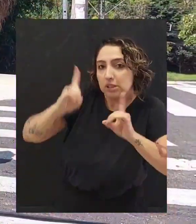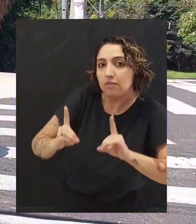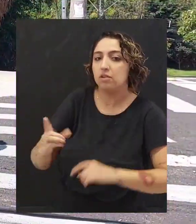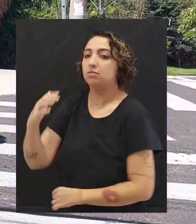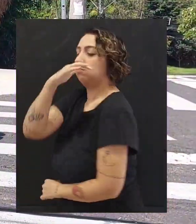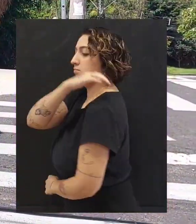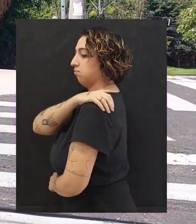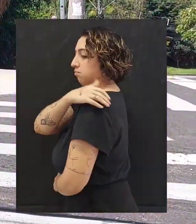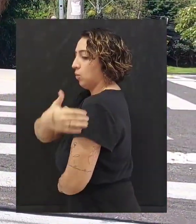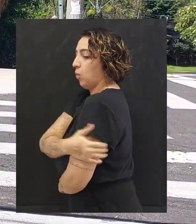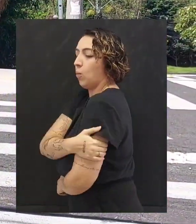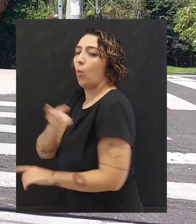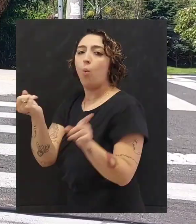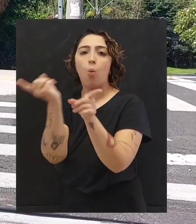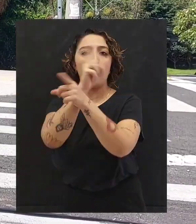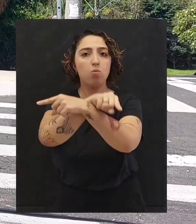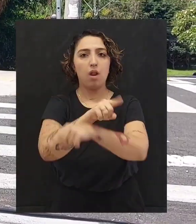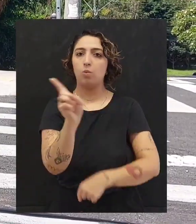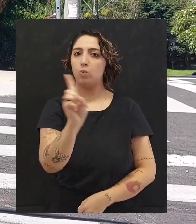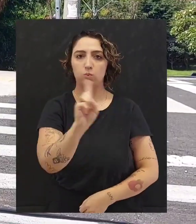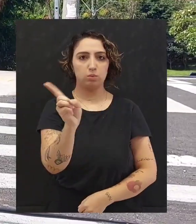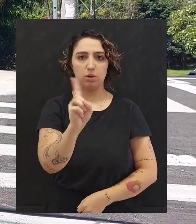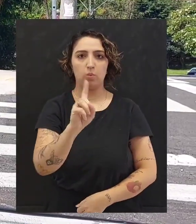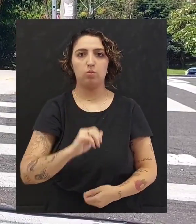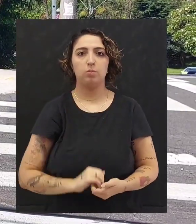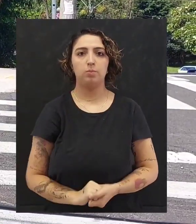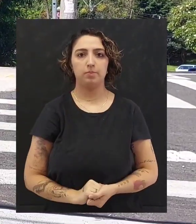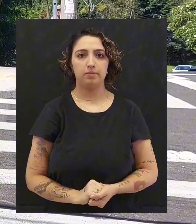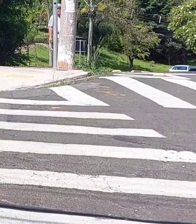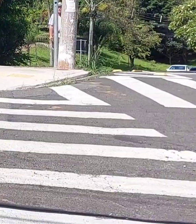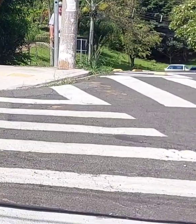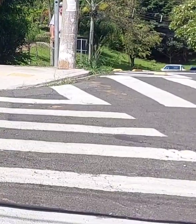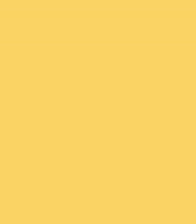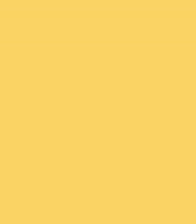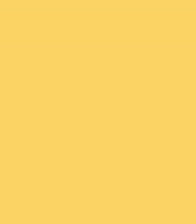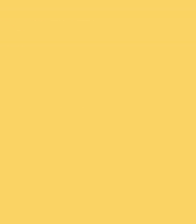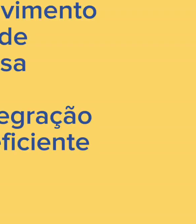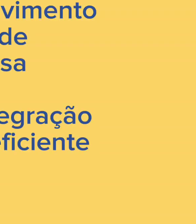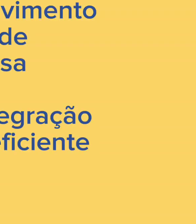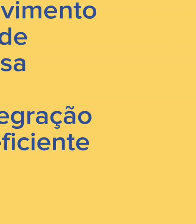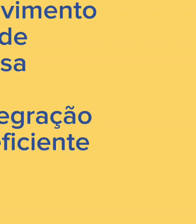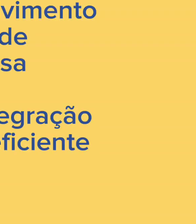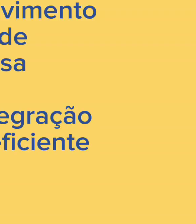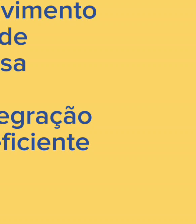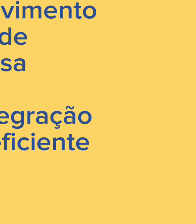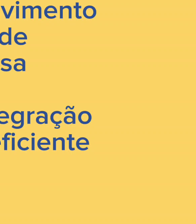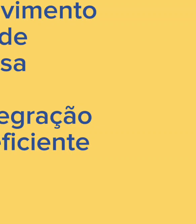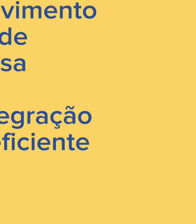deficiência que irá segurar em você e não o contrário. Tchau, tchau, tchau. Tchau.